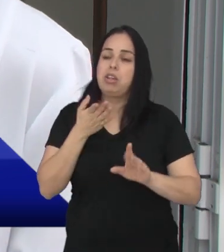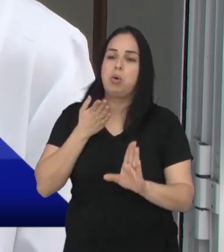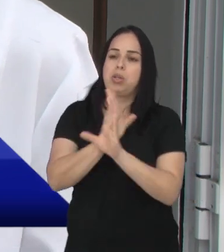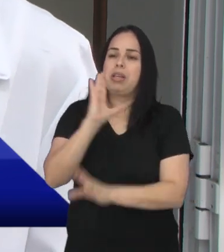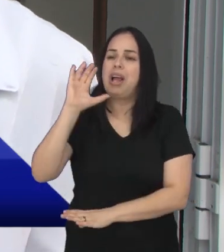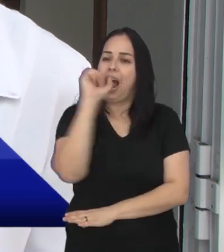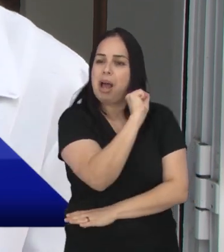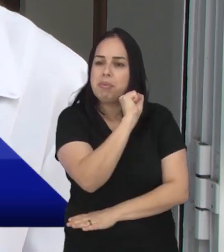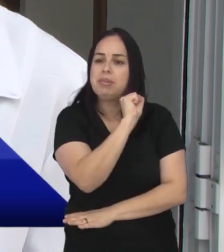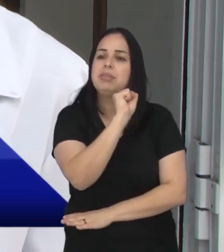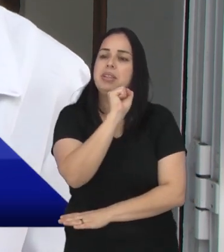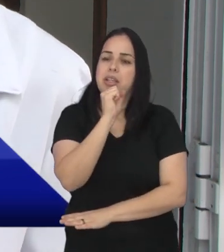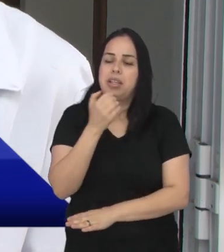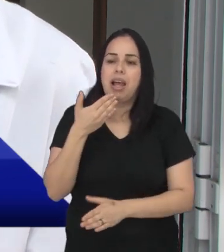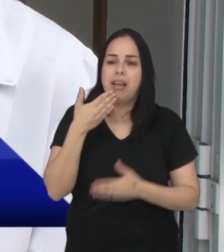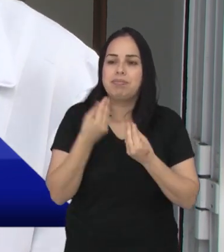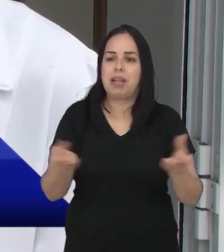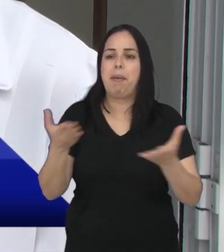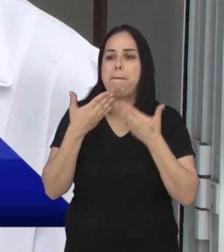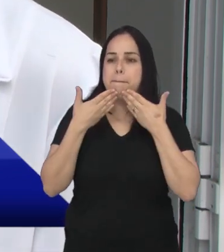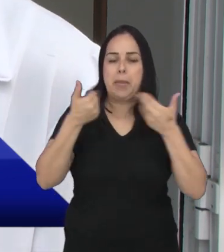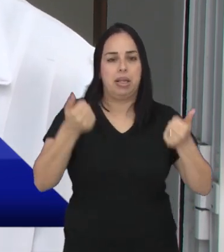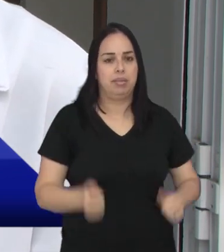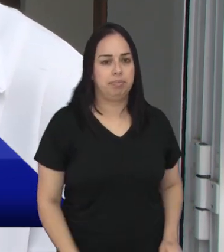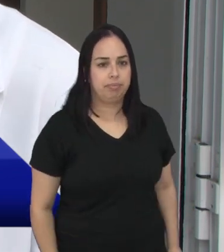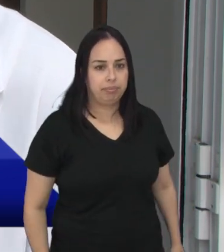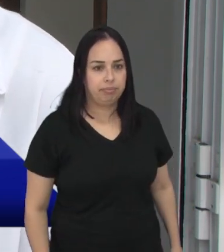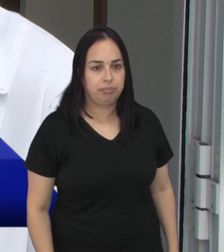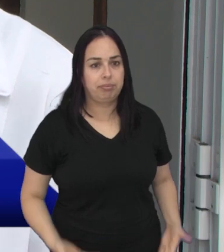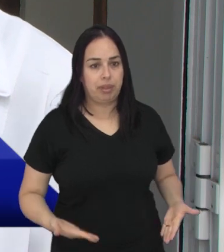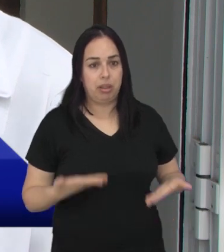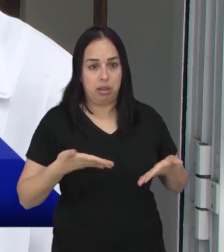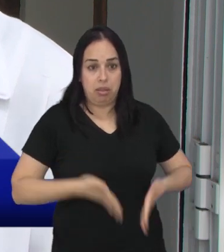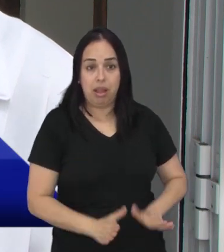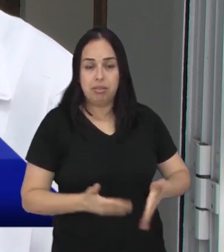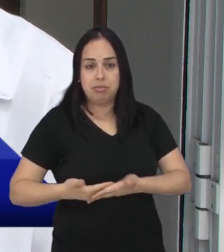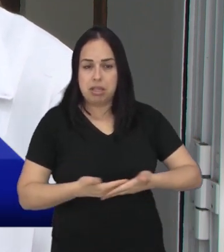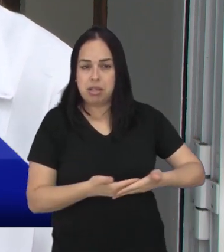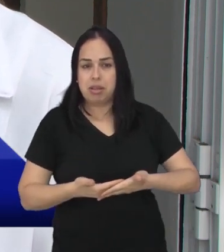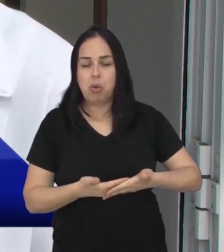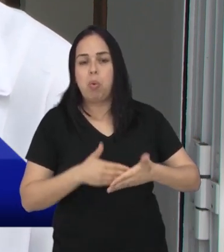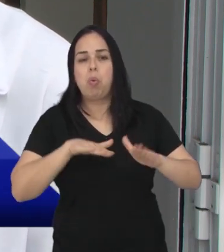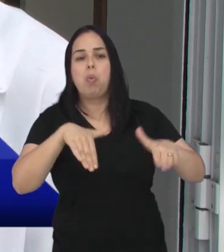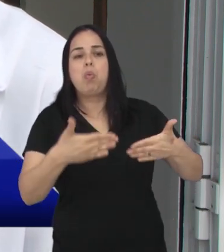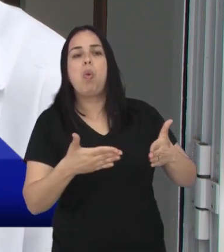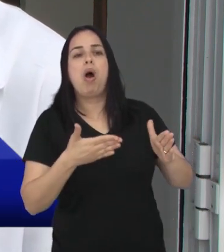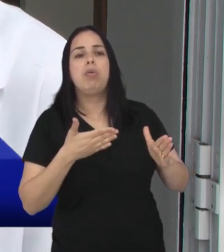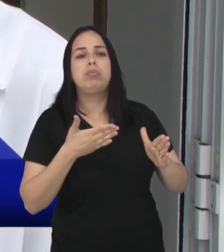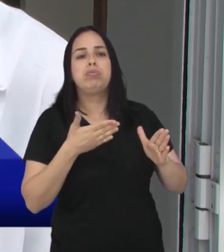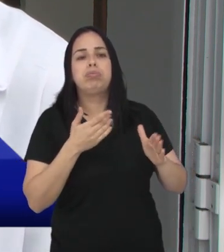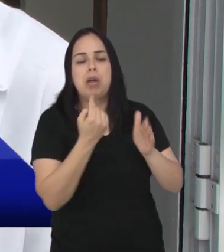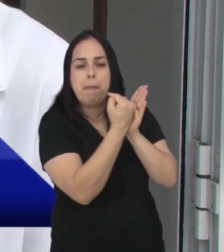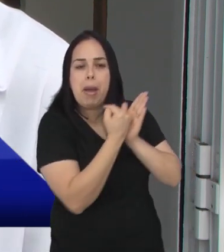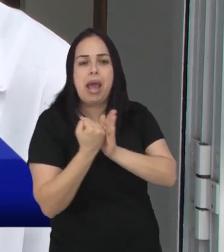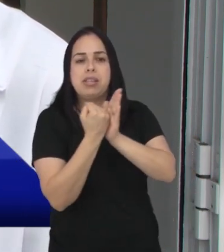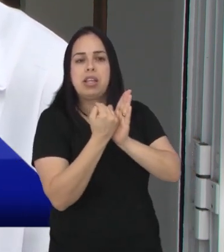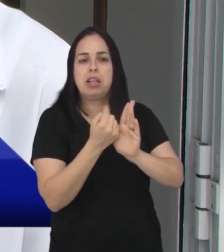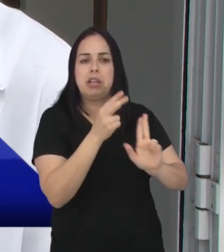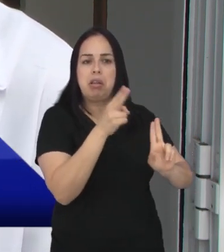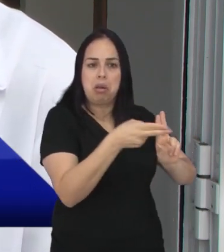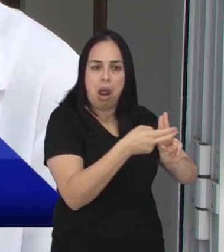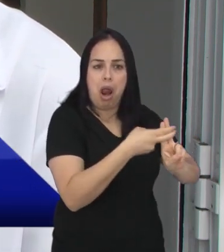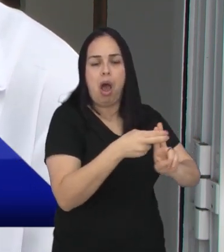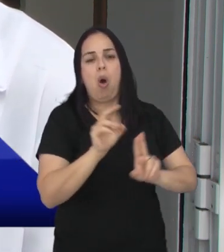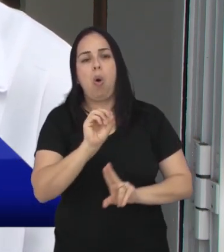a gente consegue ter o diagnóstico precoce e melhorar a qualidade de vida dessa criança. Quando o bebê nasce, quais são os testes que estão